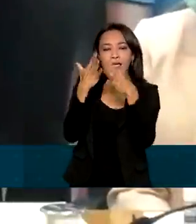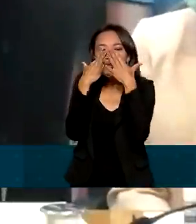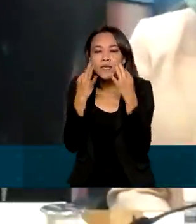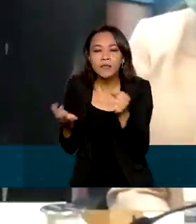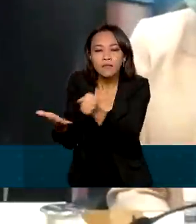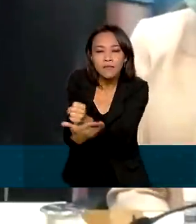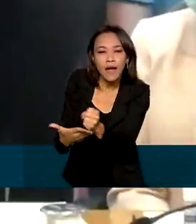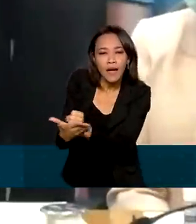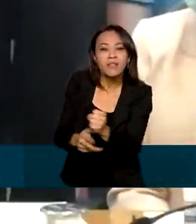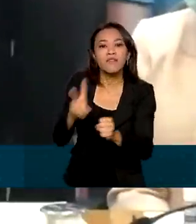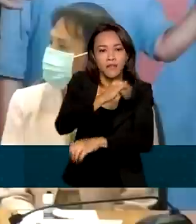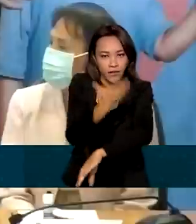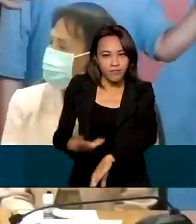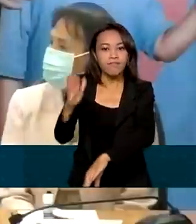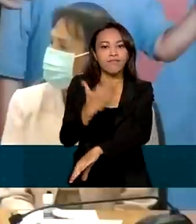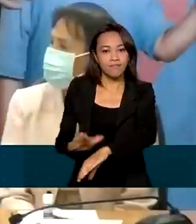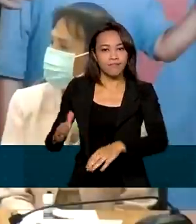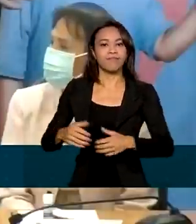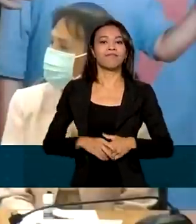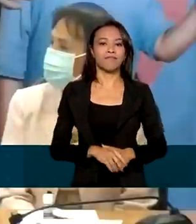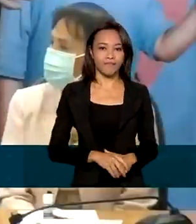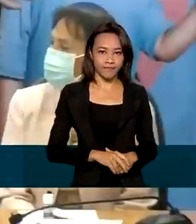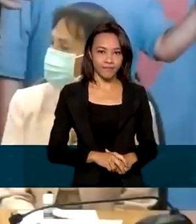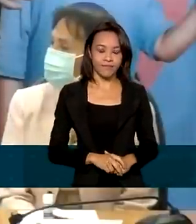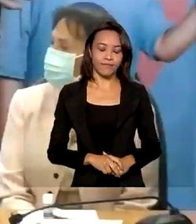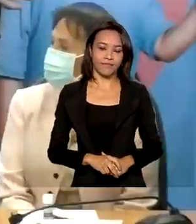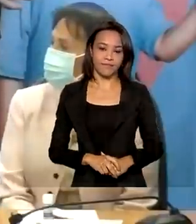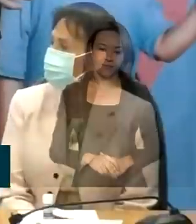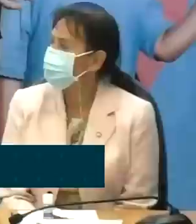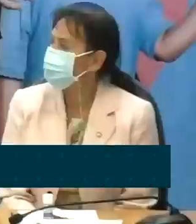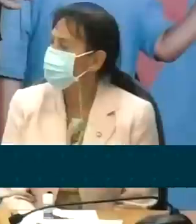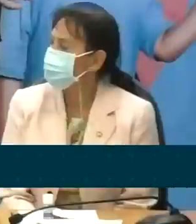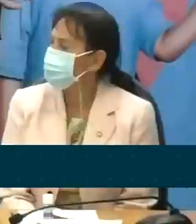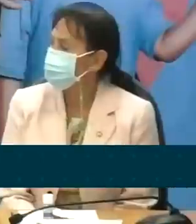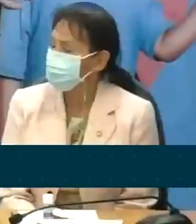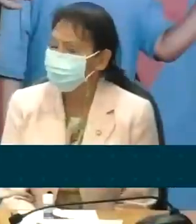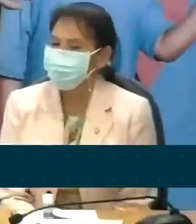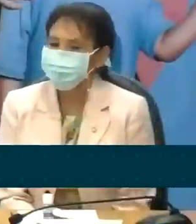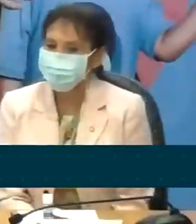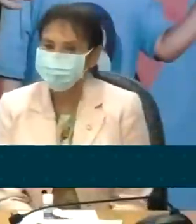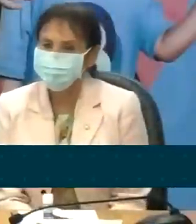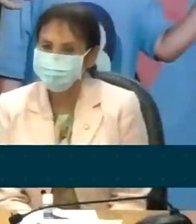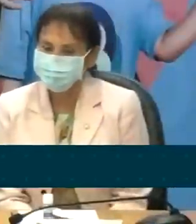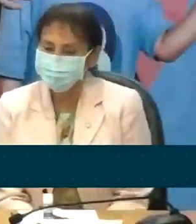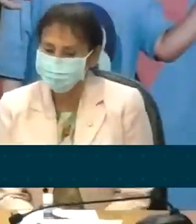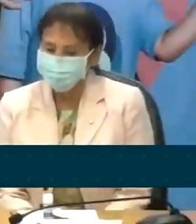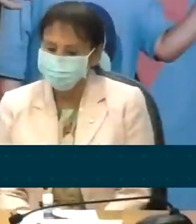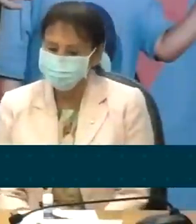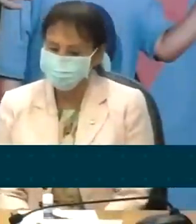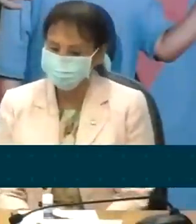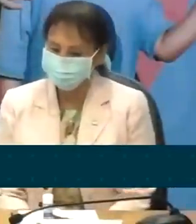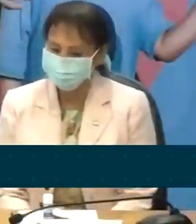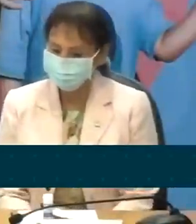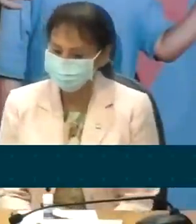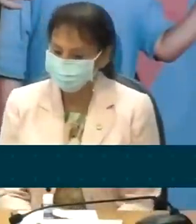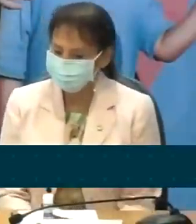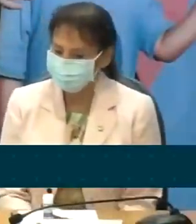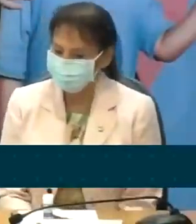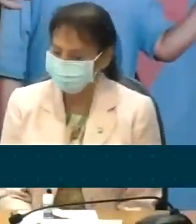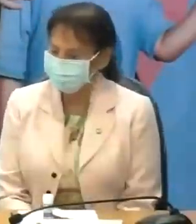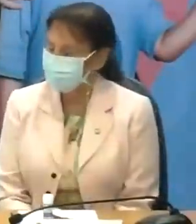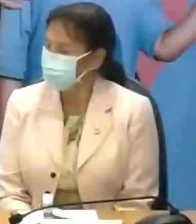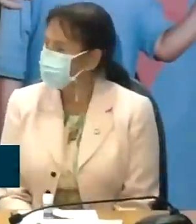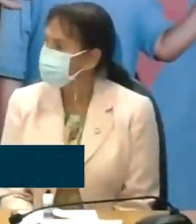serão qualificados. Levando uma educação qualificada aos profissionais de saúde que estão nas